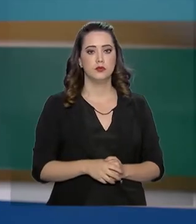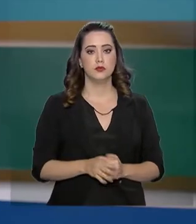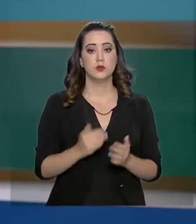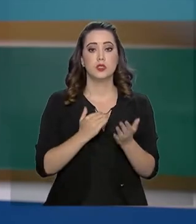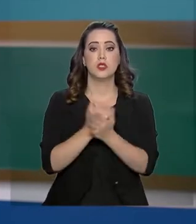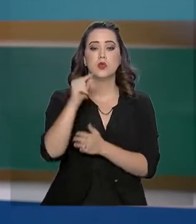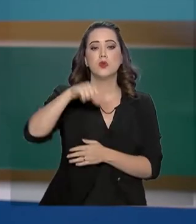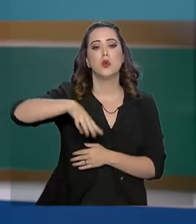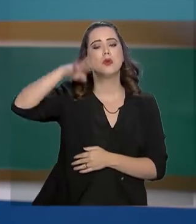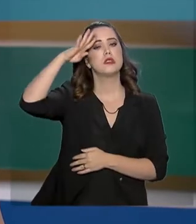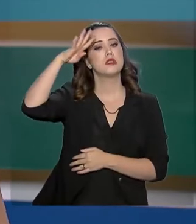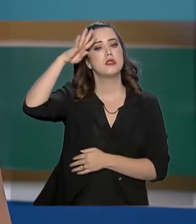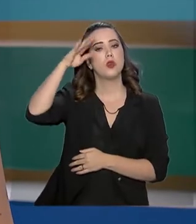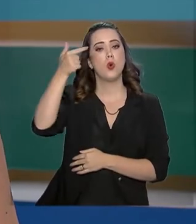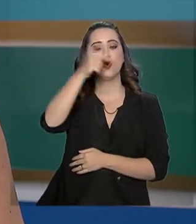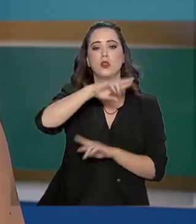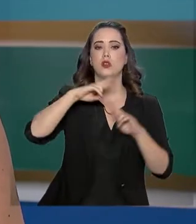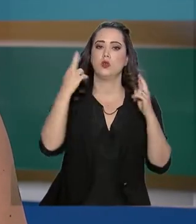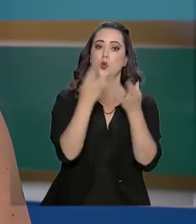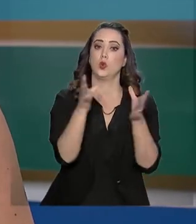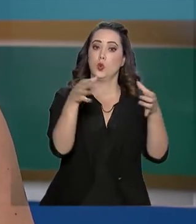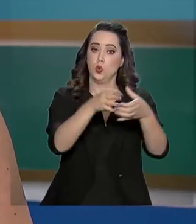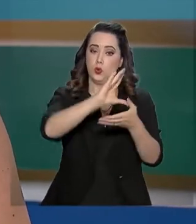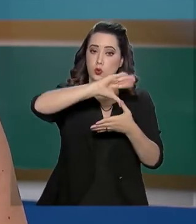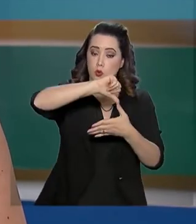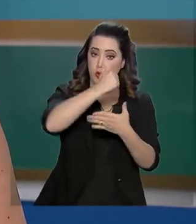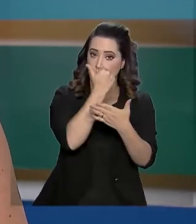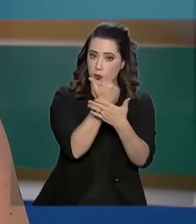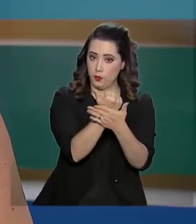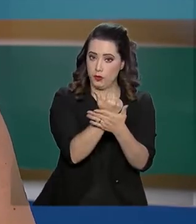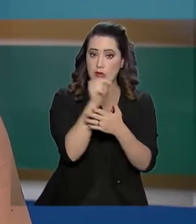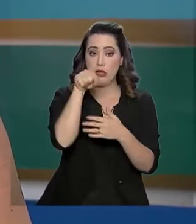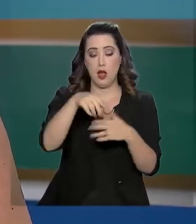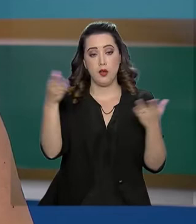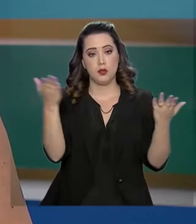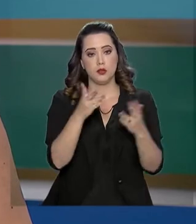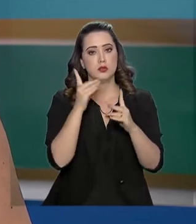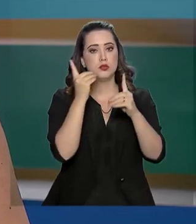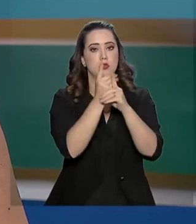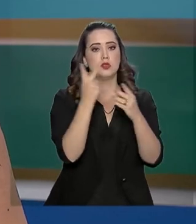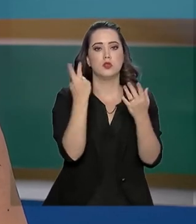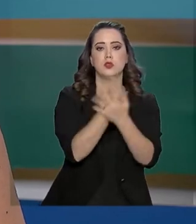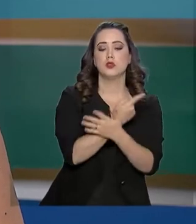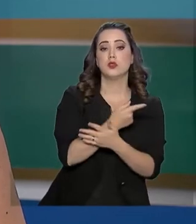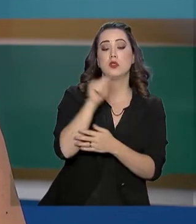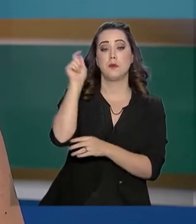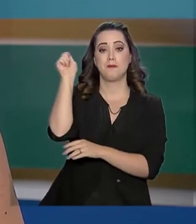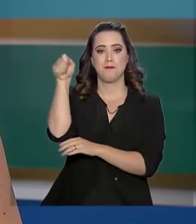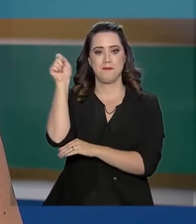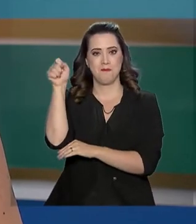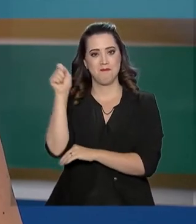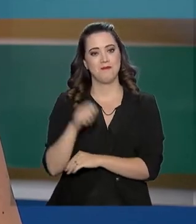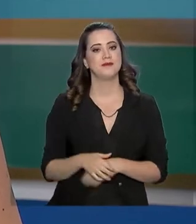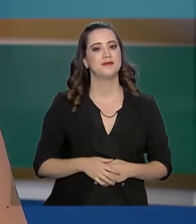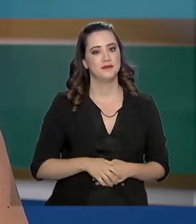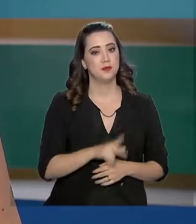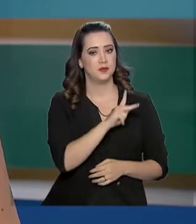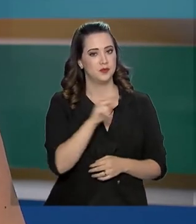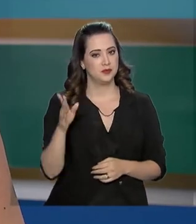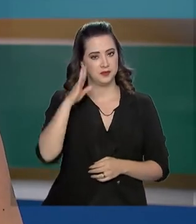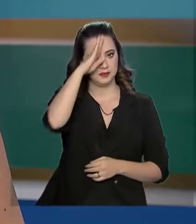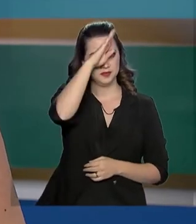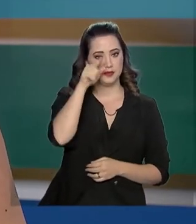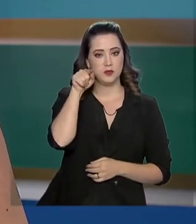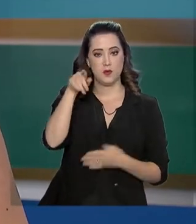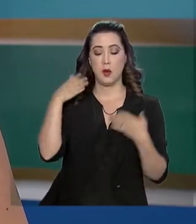Começa nesta quarta-feira mais uma reunião de cúpula do Mercosul. Desta vez o encontro vai ser em Santa Fé, na Argentina. E o